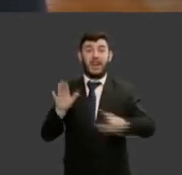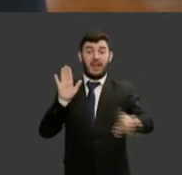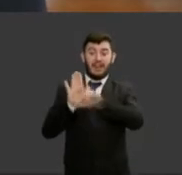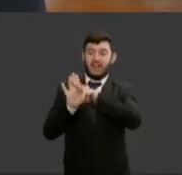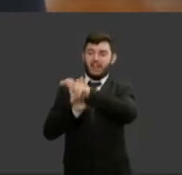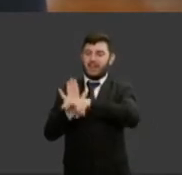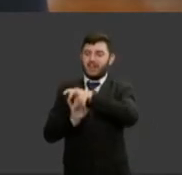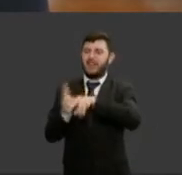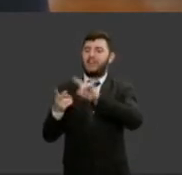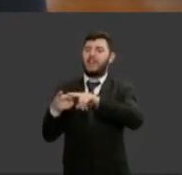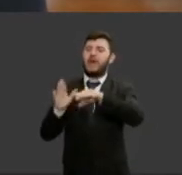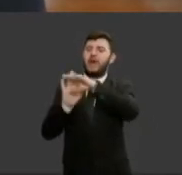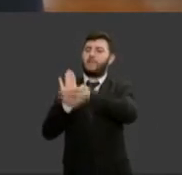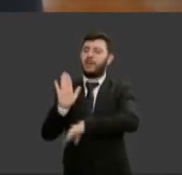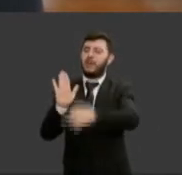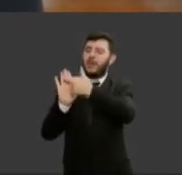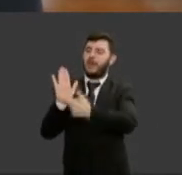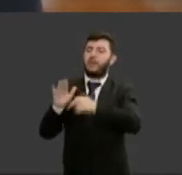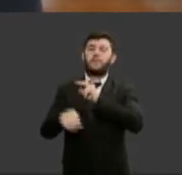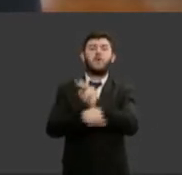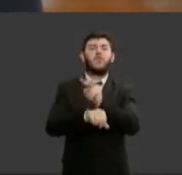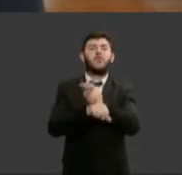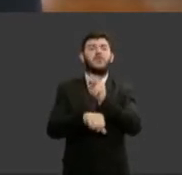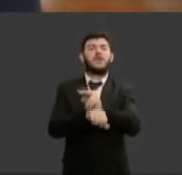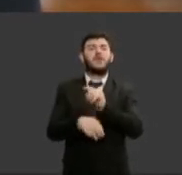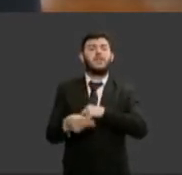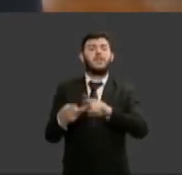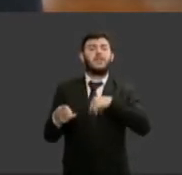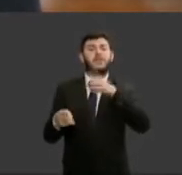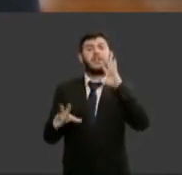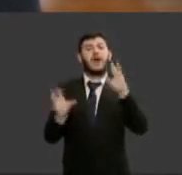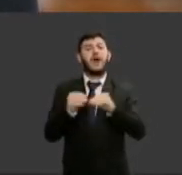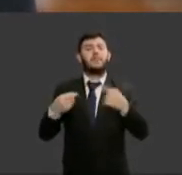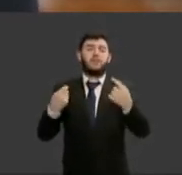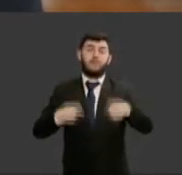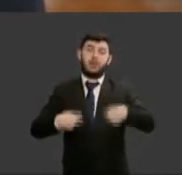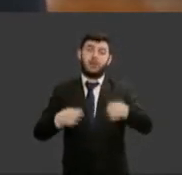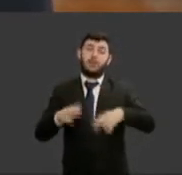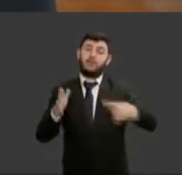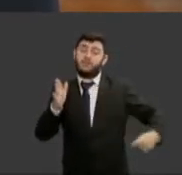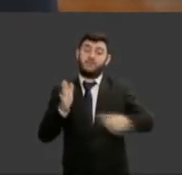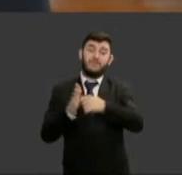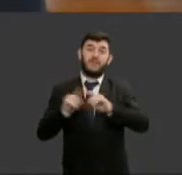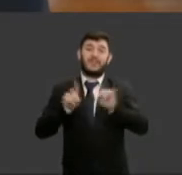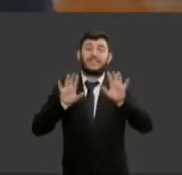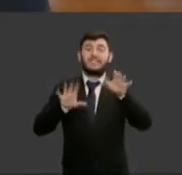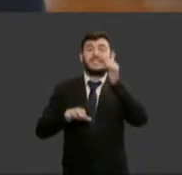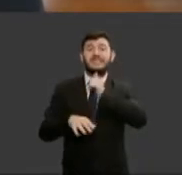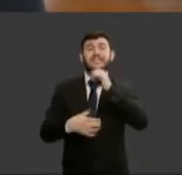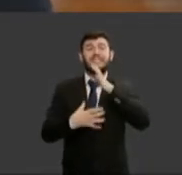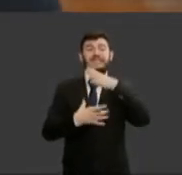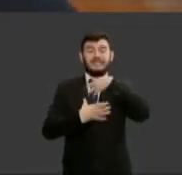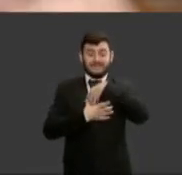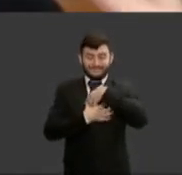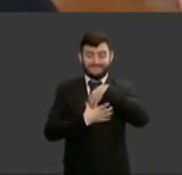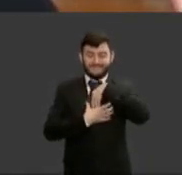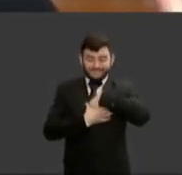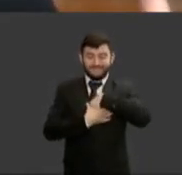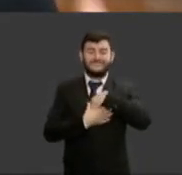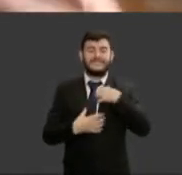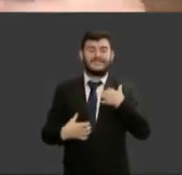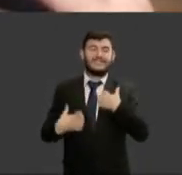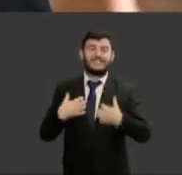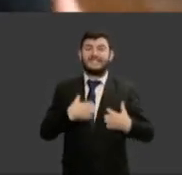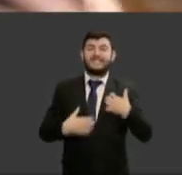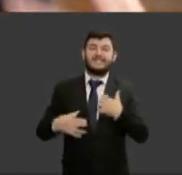urgência elas sabem que elas devem denunciar mas elas tem medo e a gente vai ter um outro dado que eu sempre gosto de compartilhar com o máximo